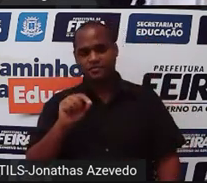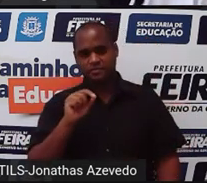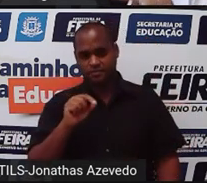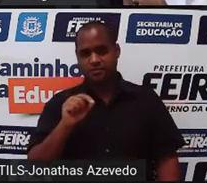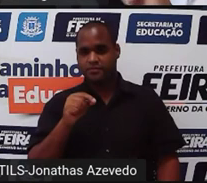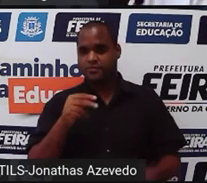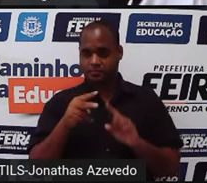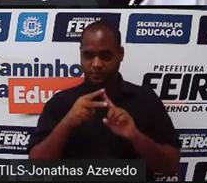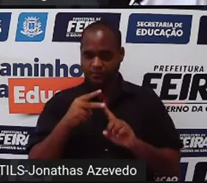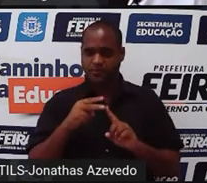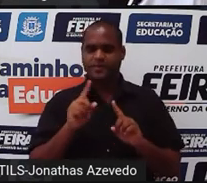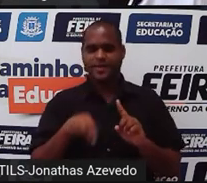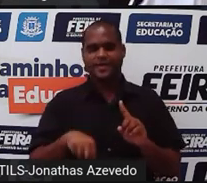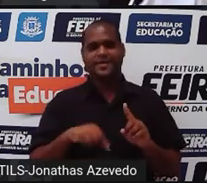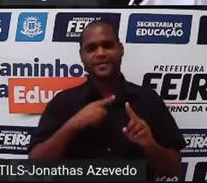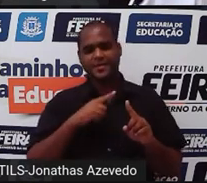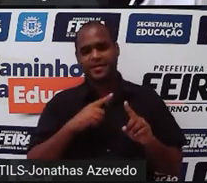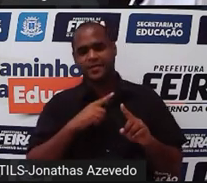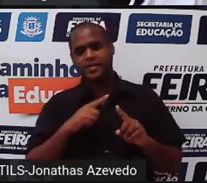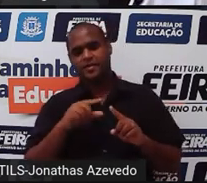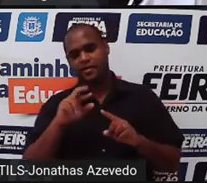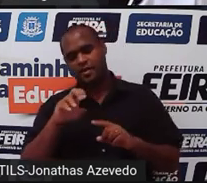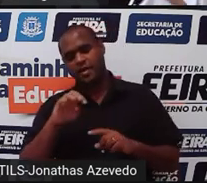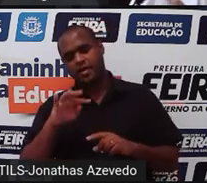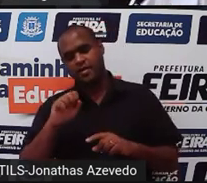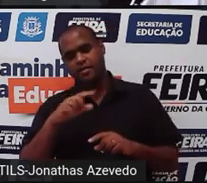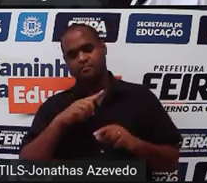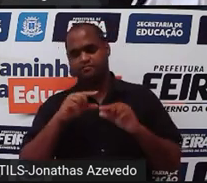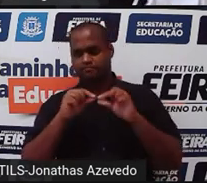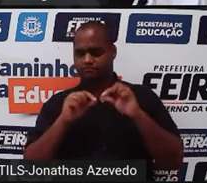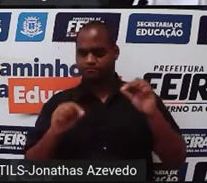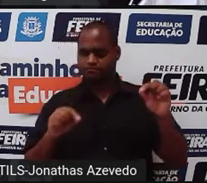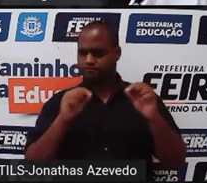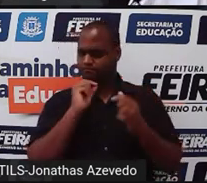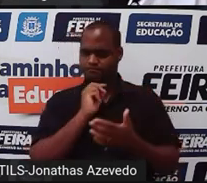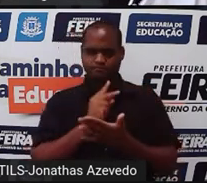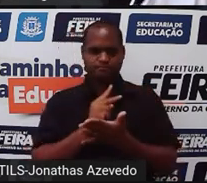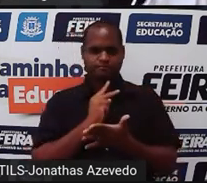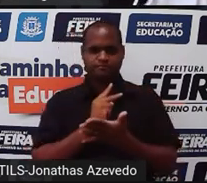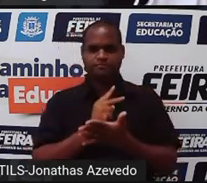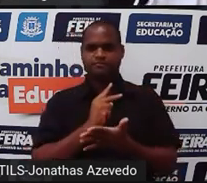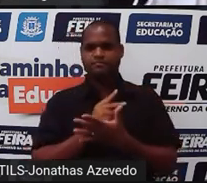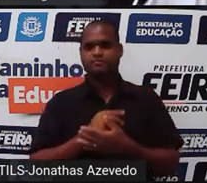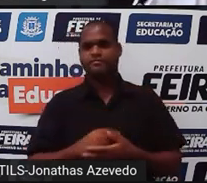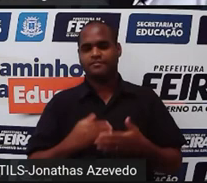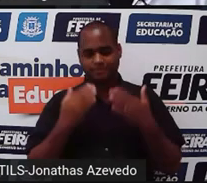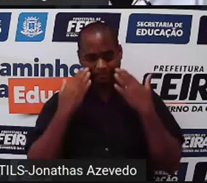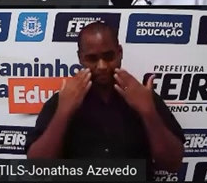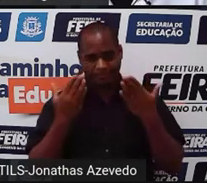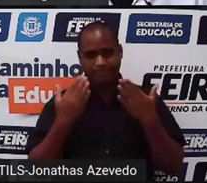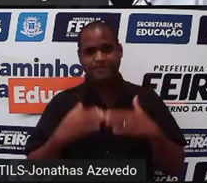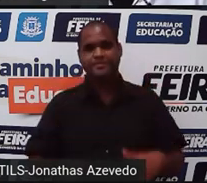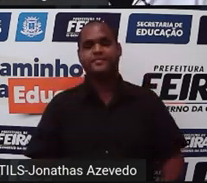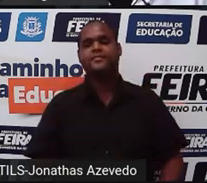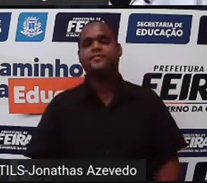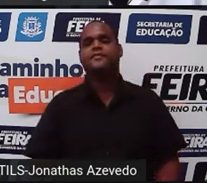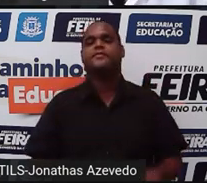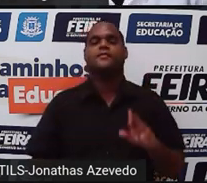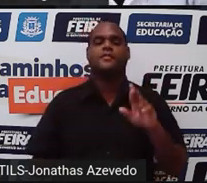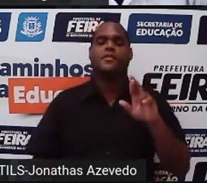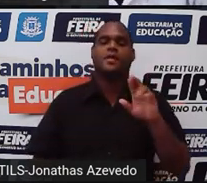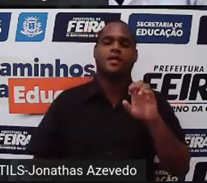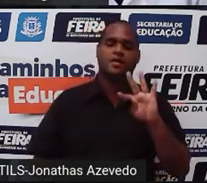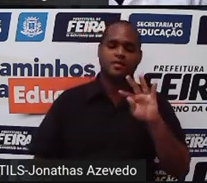incógnitas é uma reta tá bom sempre tá então tá aí retas são